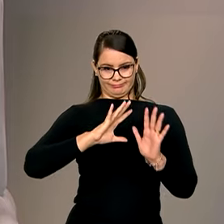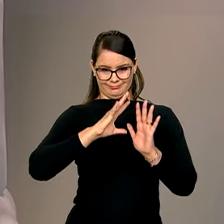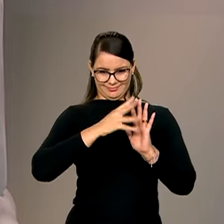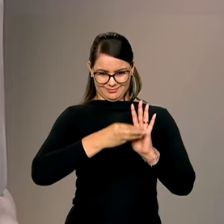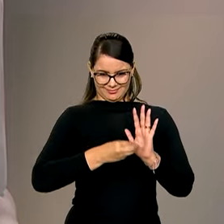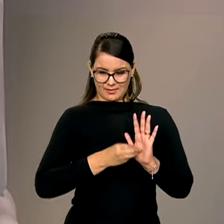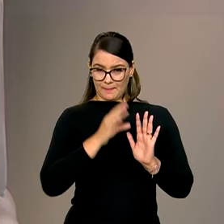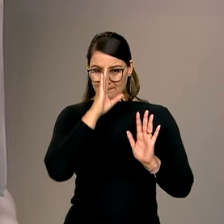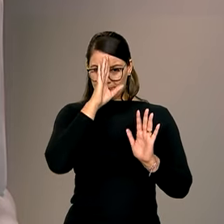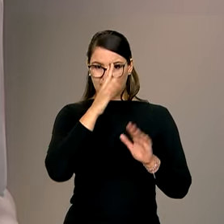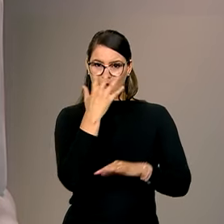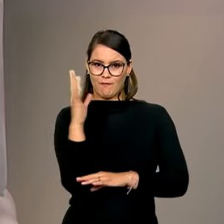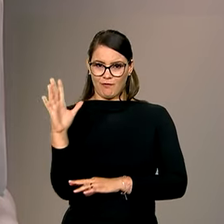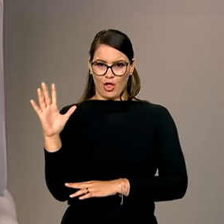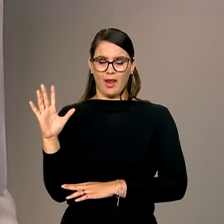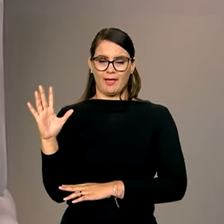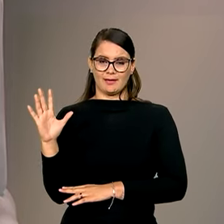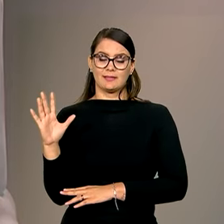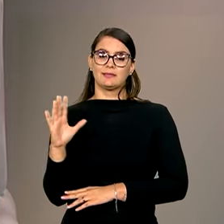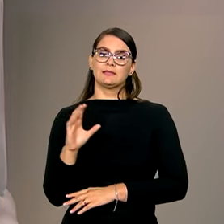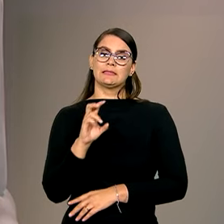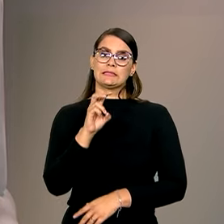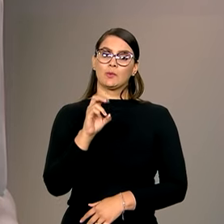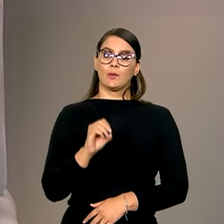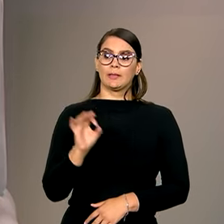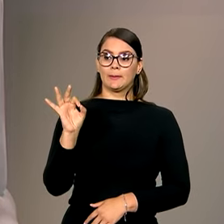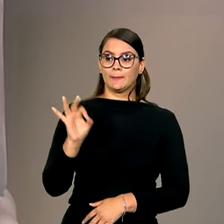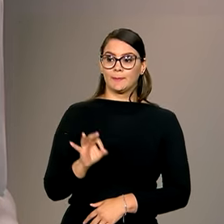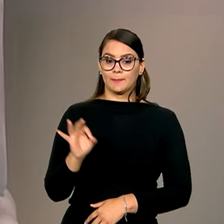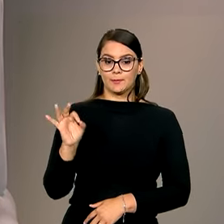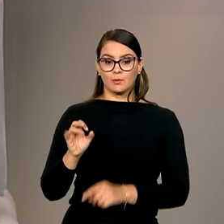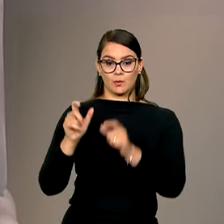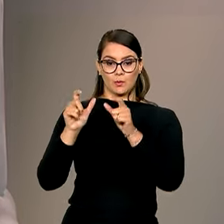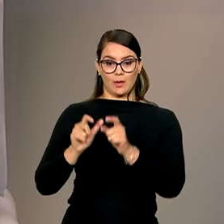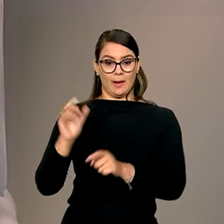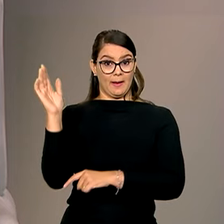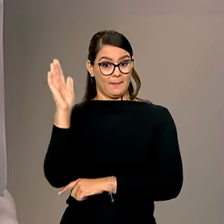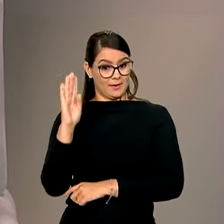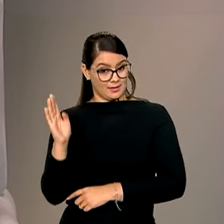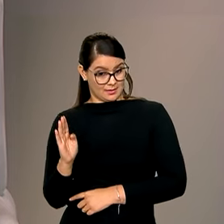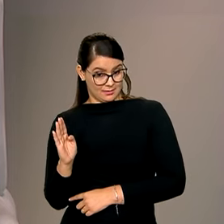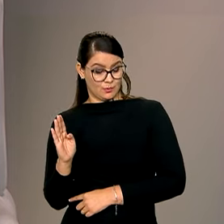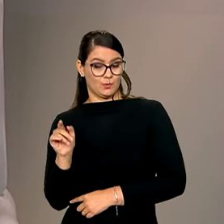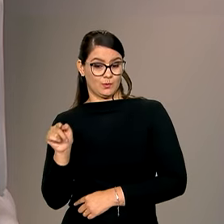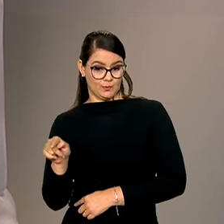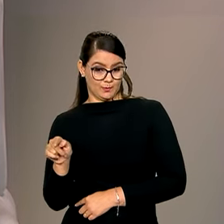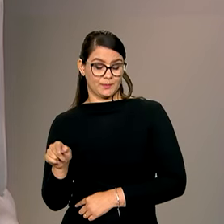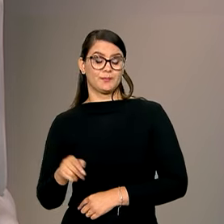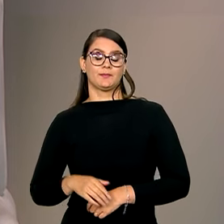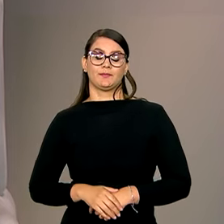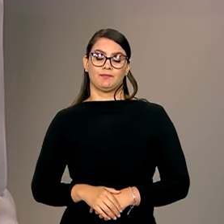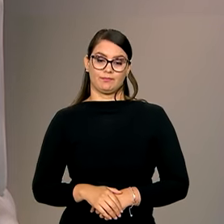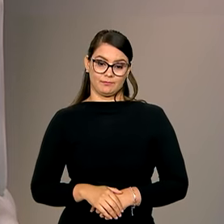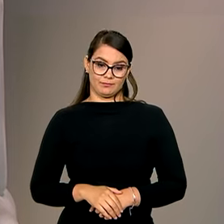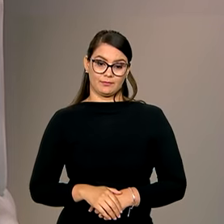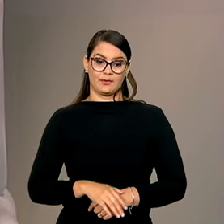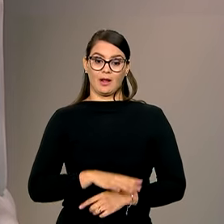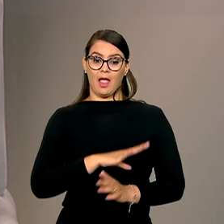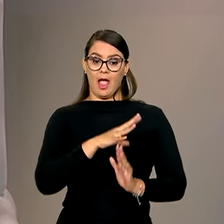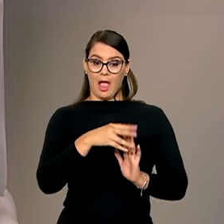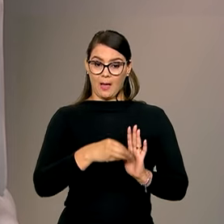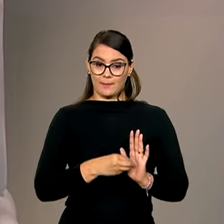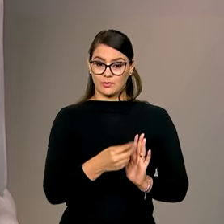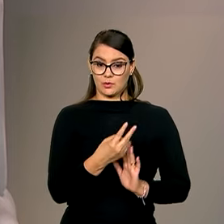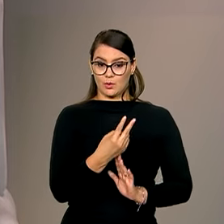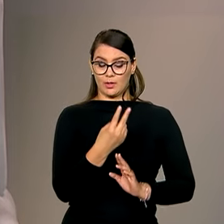mundo. Nós estamos falando de 50% do território brasileiro. Nós estamos falando de uma Amazônia, onde